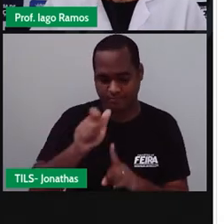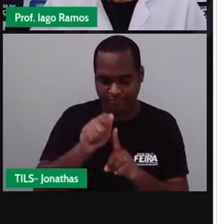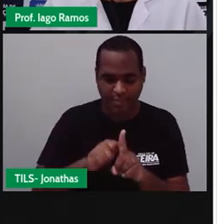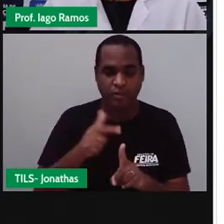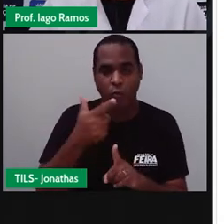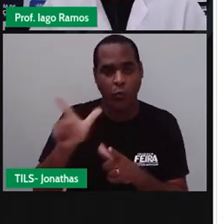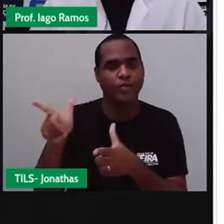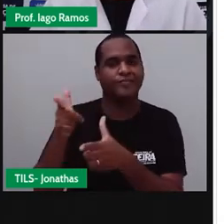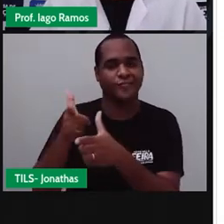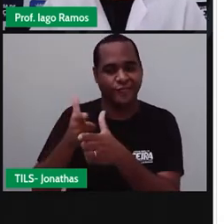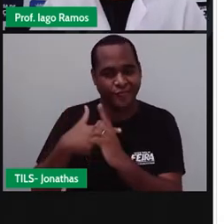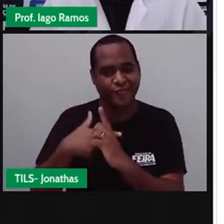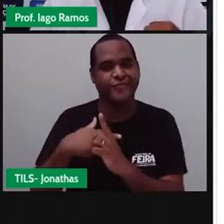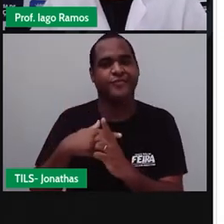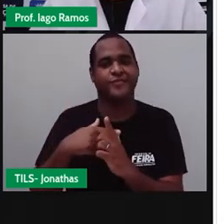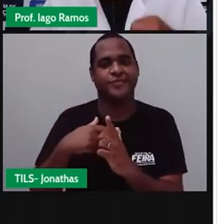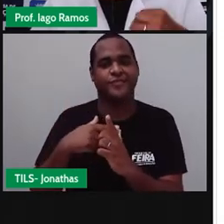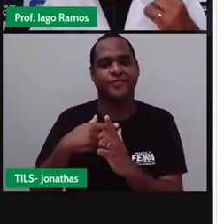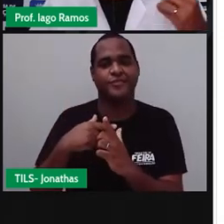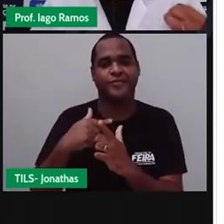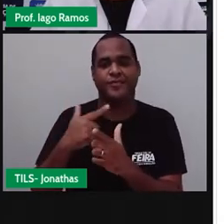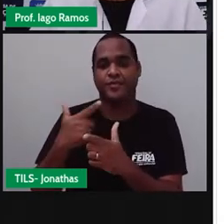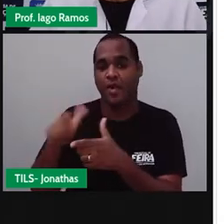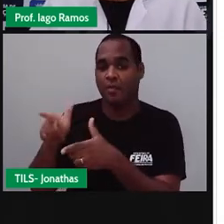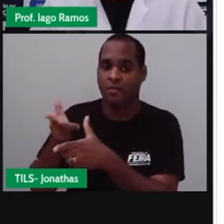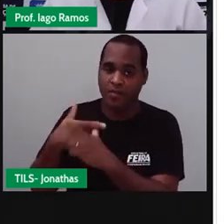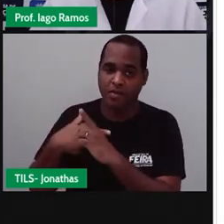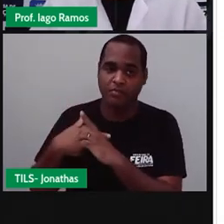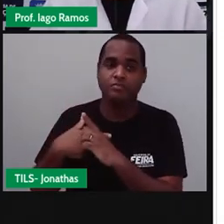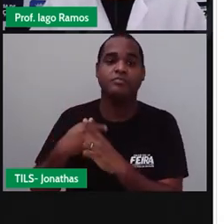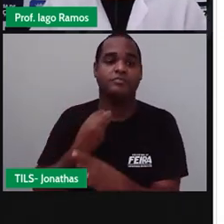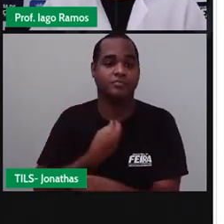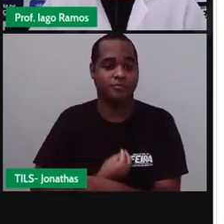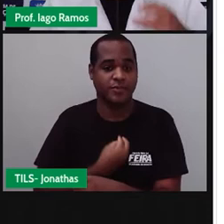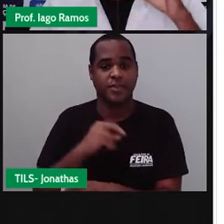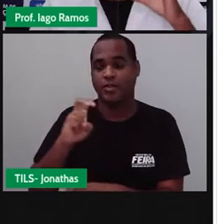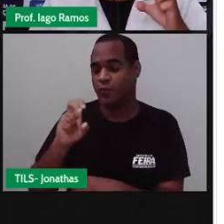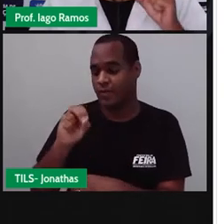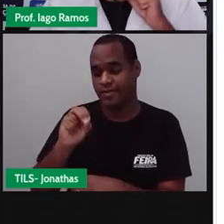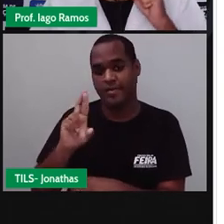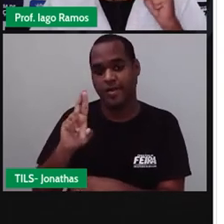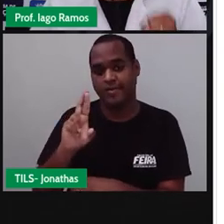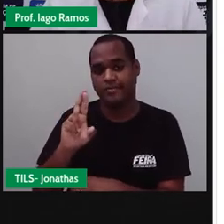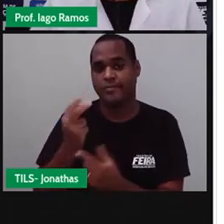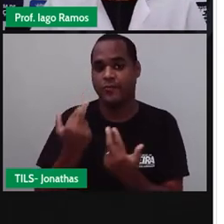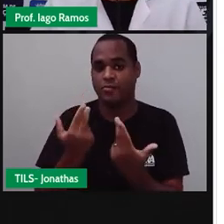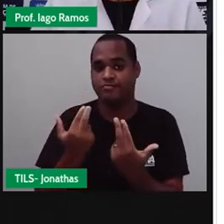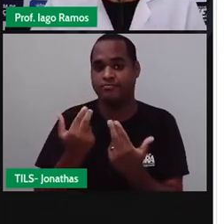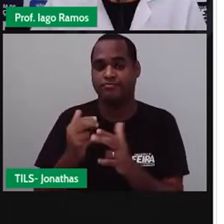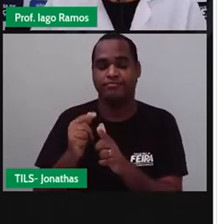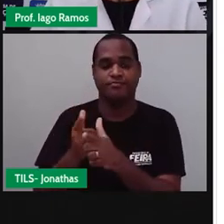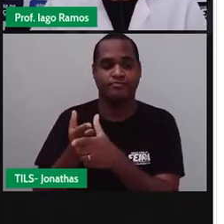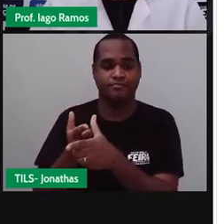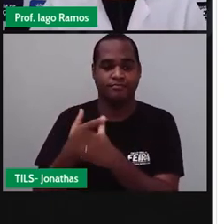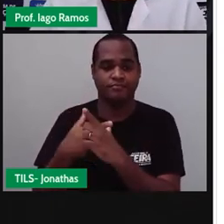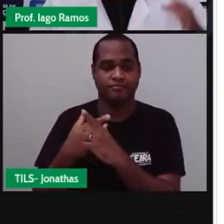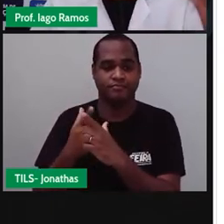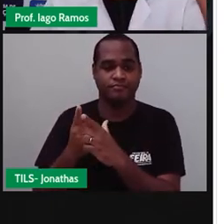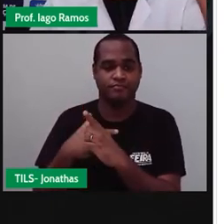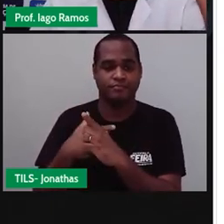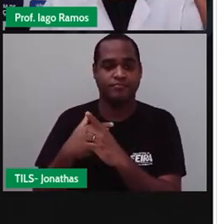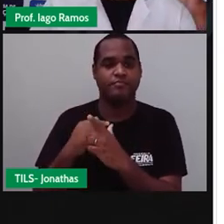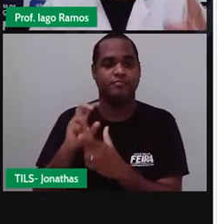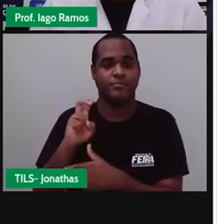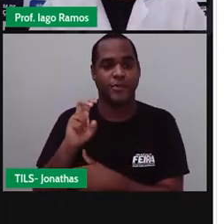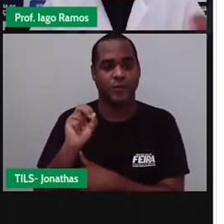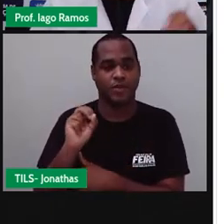empréstimo, desculpa, um novo empréstimo de mesmo valor. Calma aí, vamos nos situar aqui, ó. Digamos